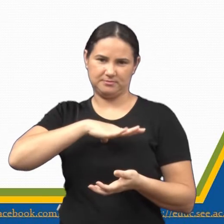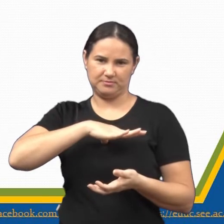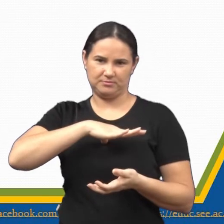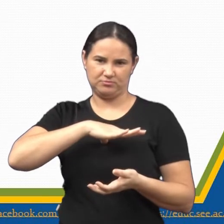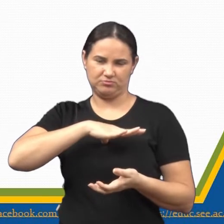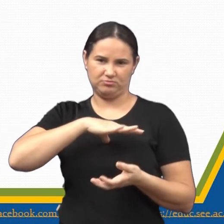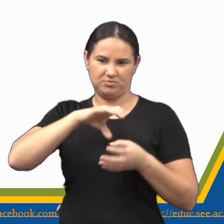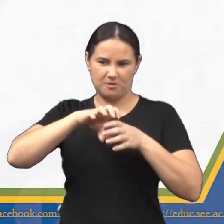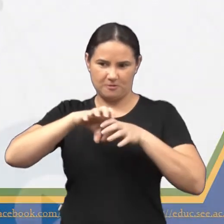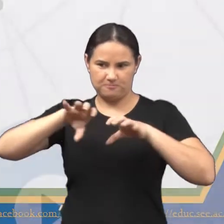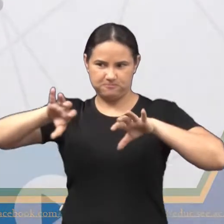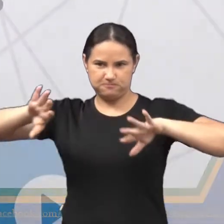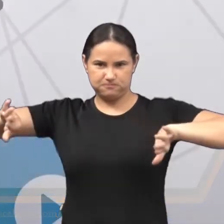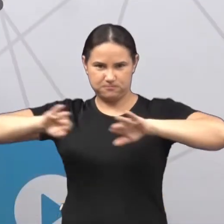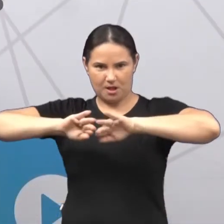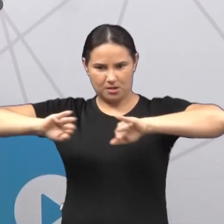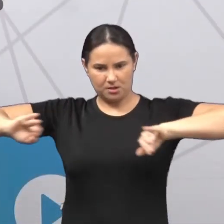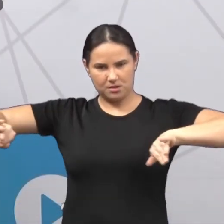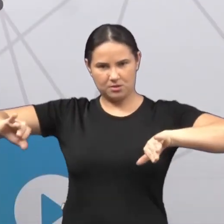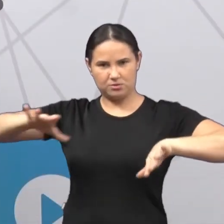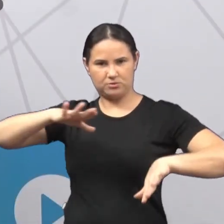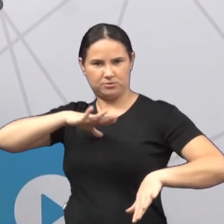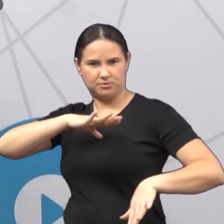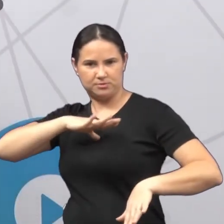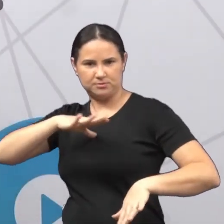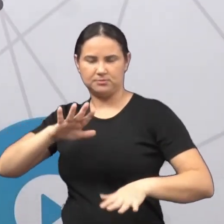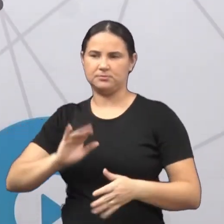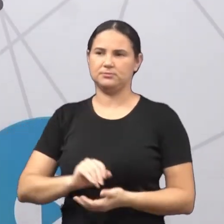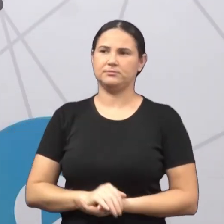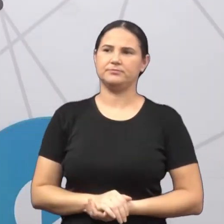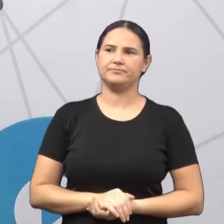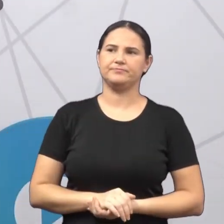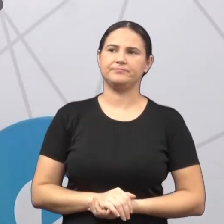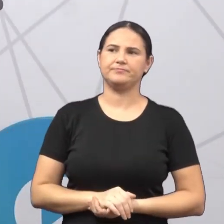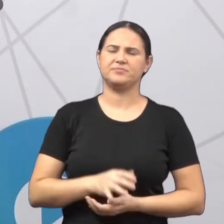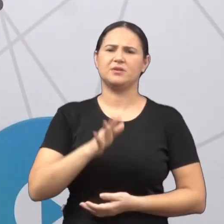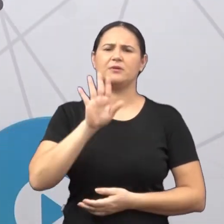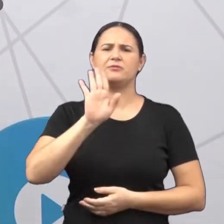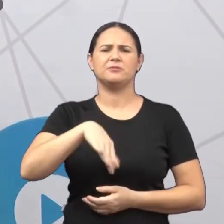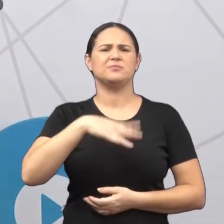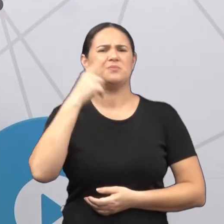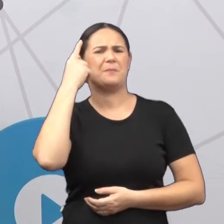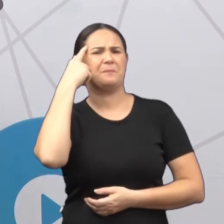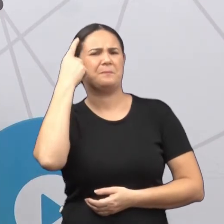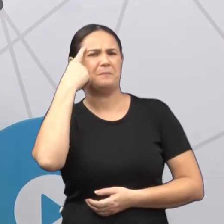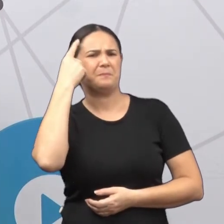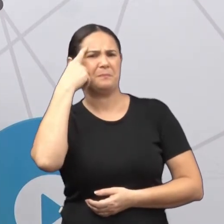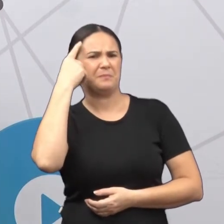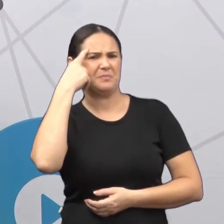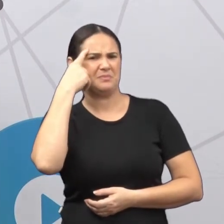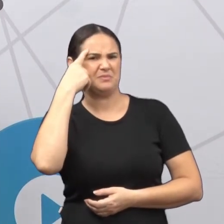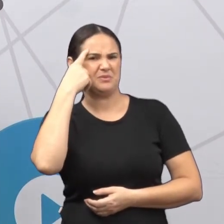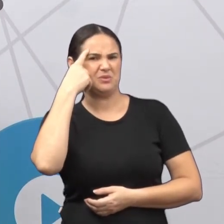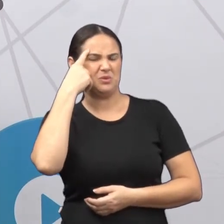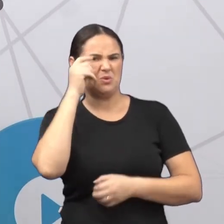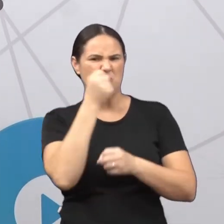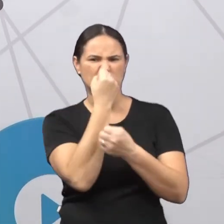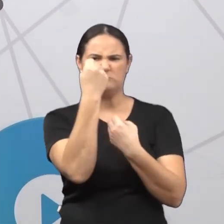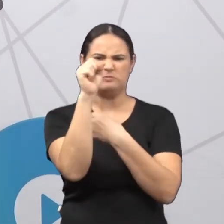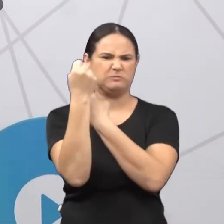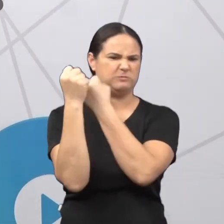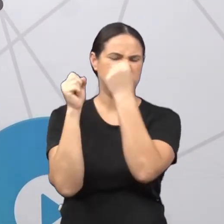pouco. Porque você já pensou? Uma fábrica, uma indústria no meio da cidade, do lado da sua casa, com aquele